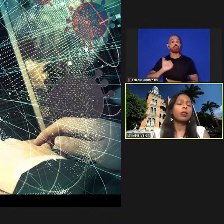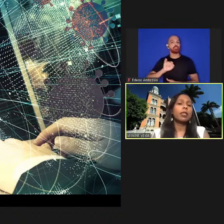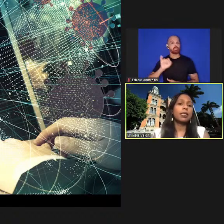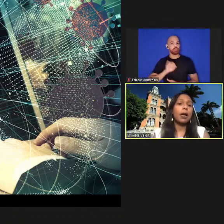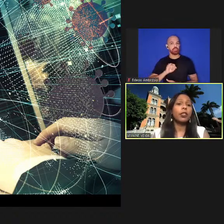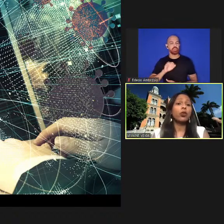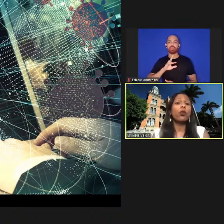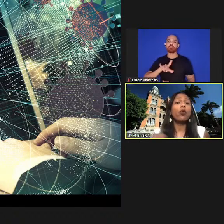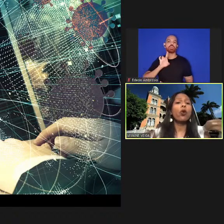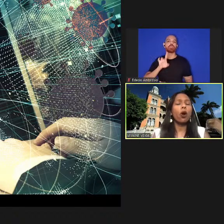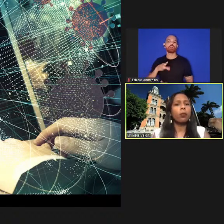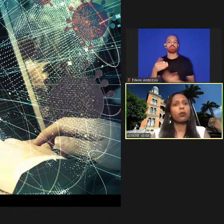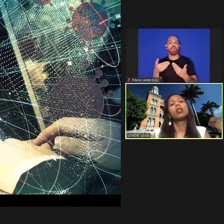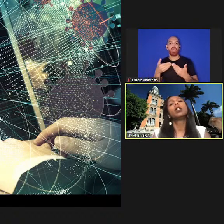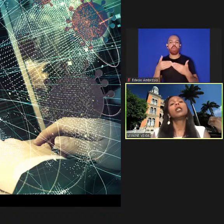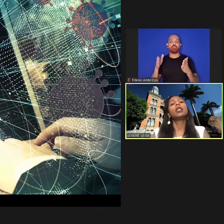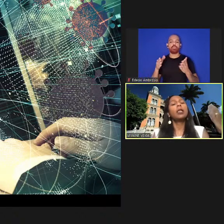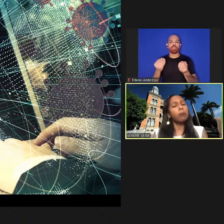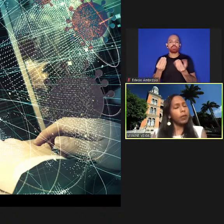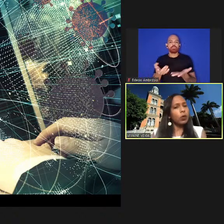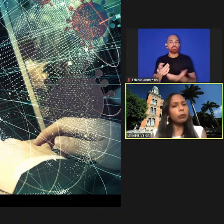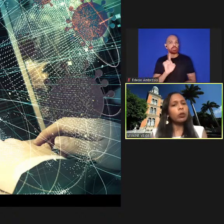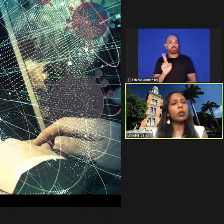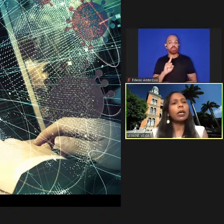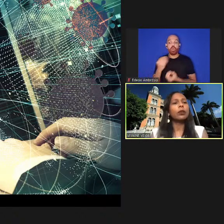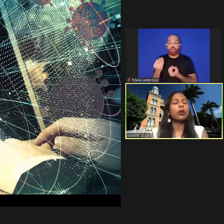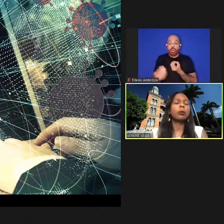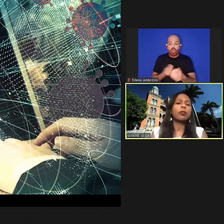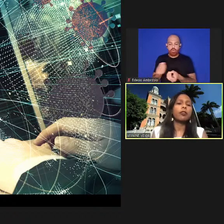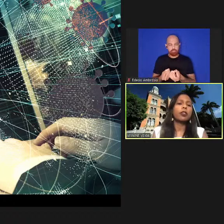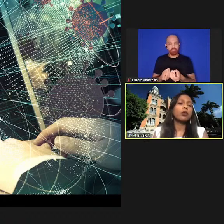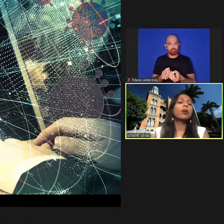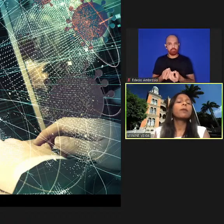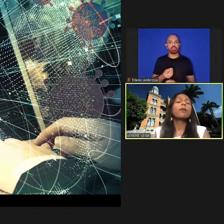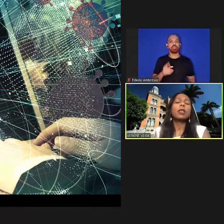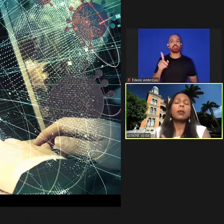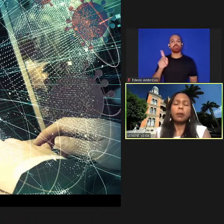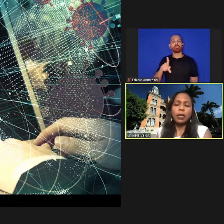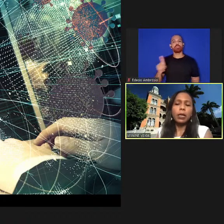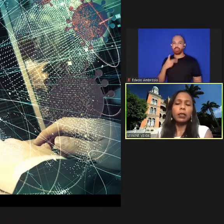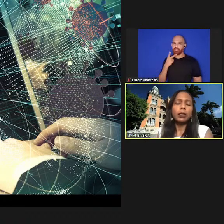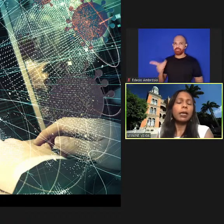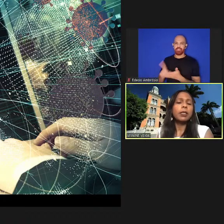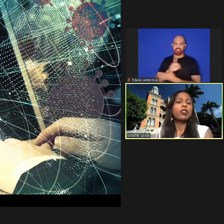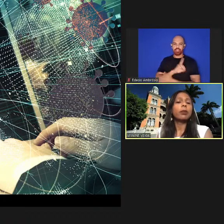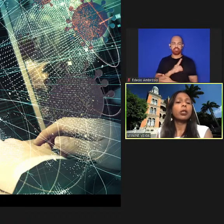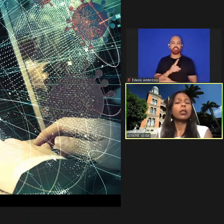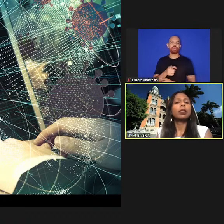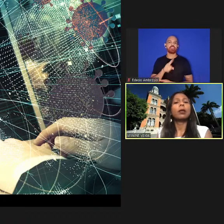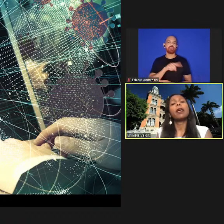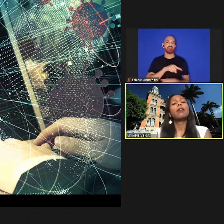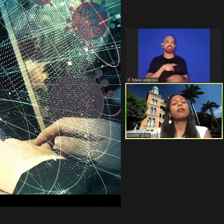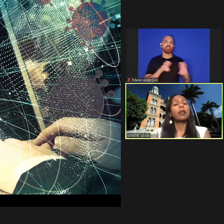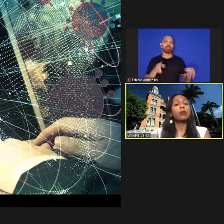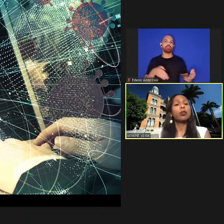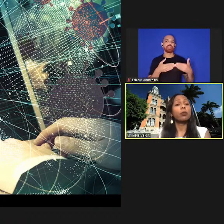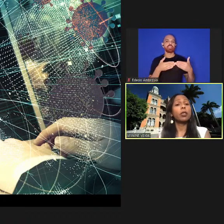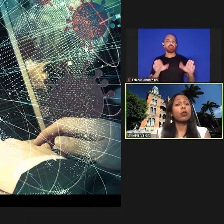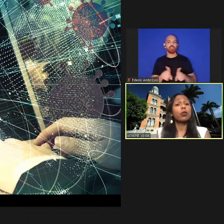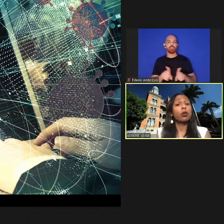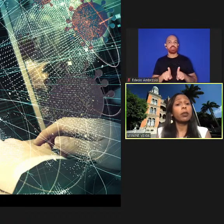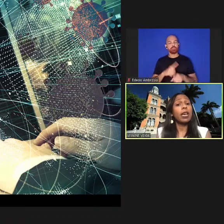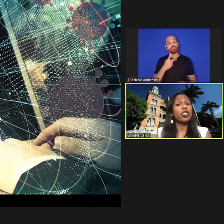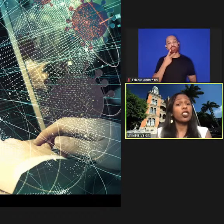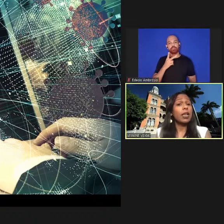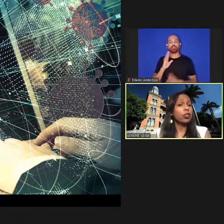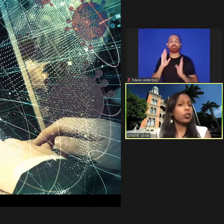disponibilizar mas o como e também como colocado como professor e na mesa de abertura também falamos sobre